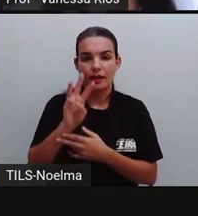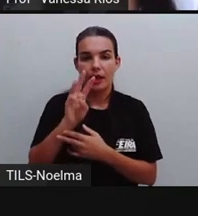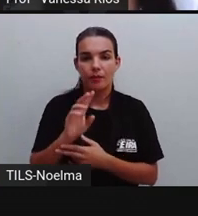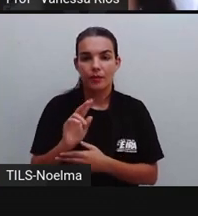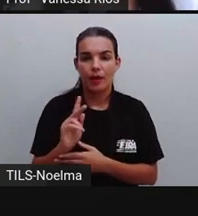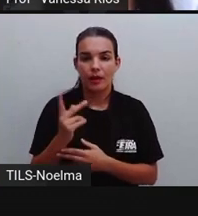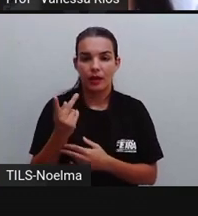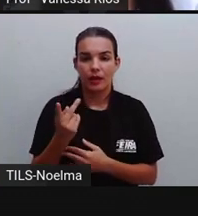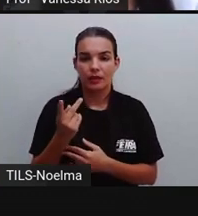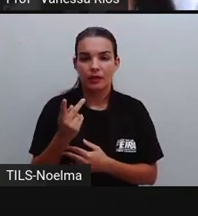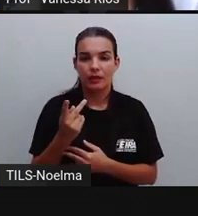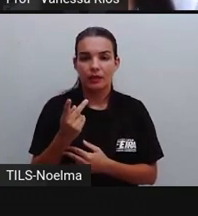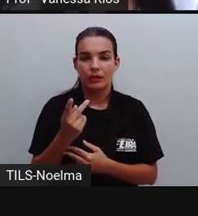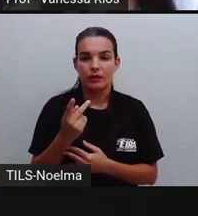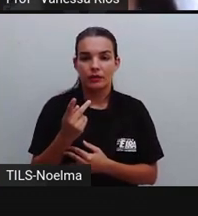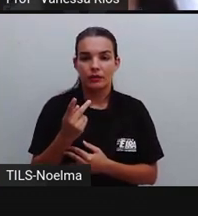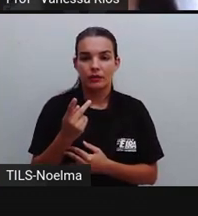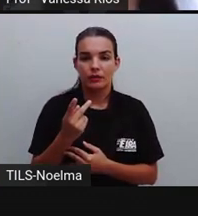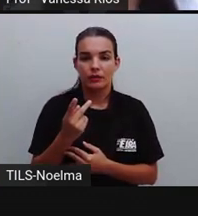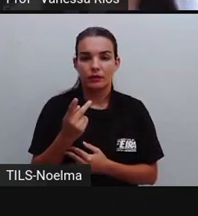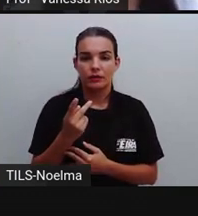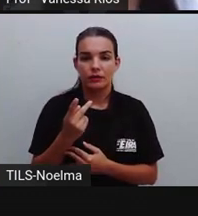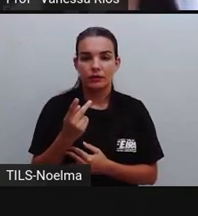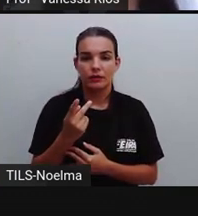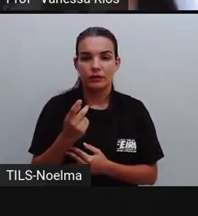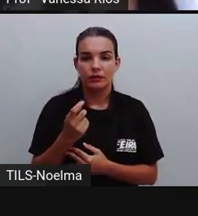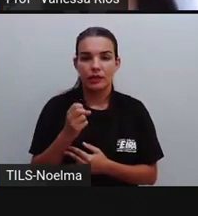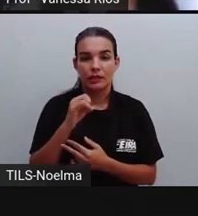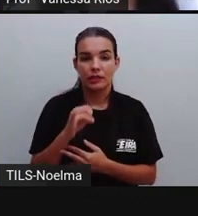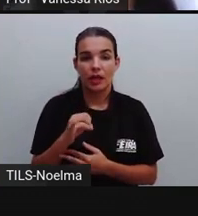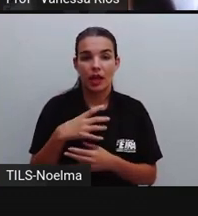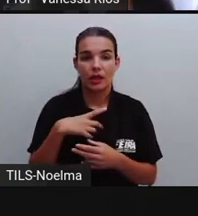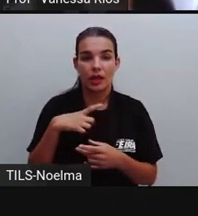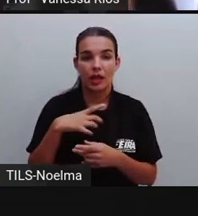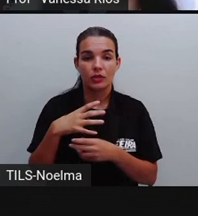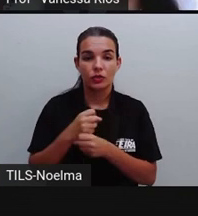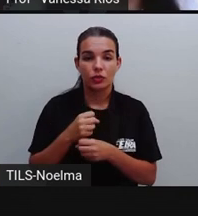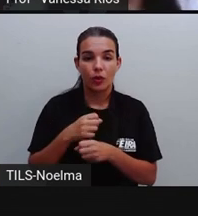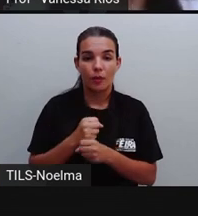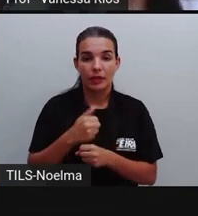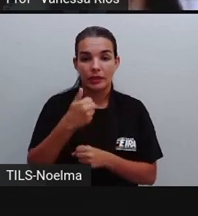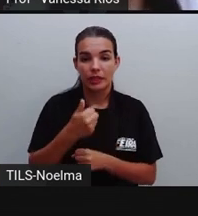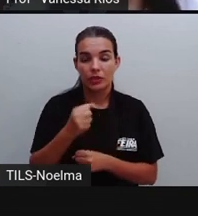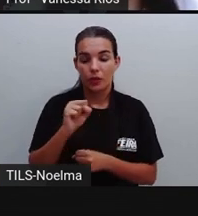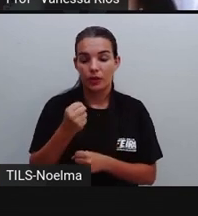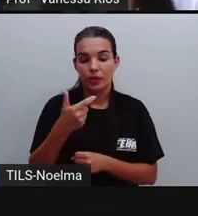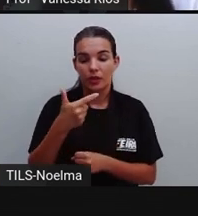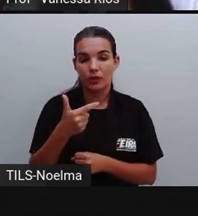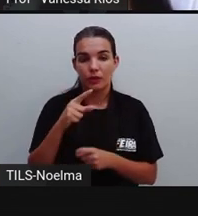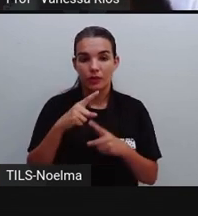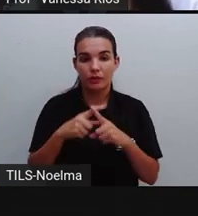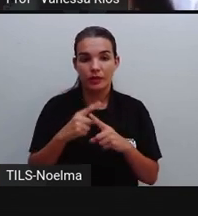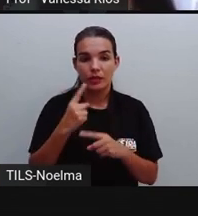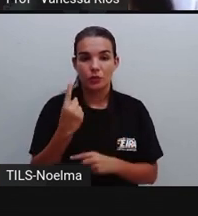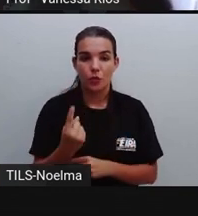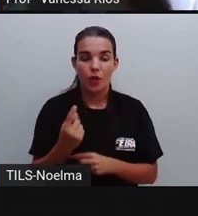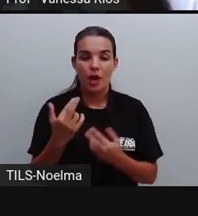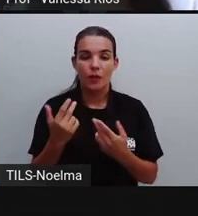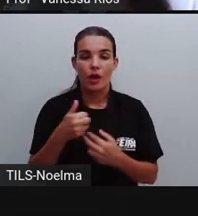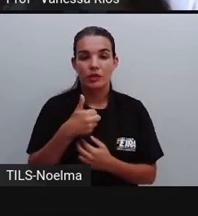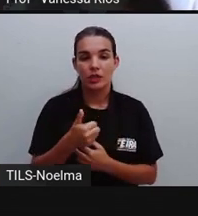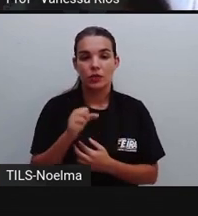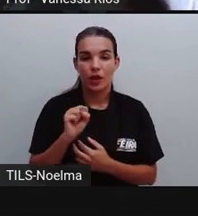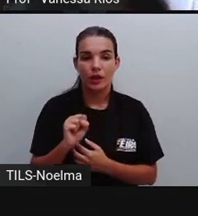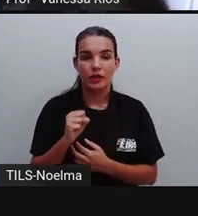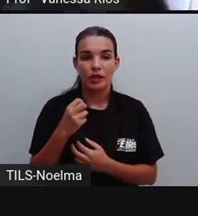Se cada um custa um real, então o cálculo é 182 vezes 1, que é igual